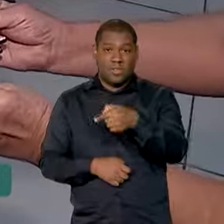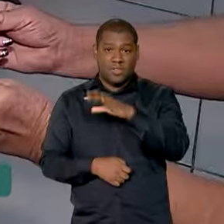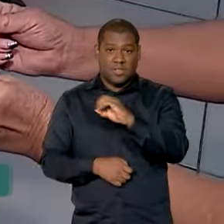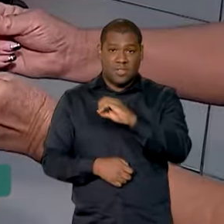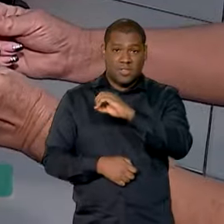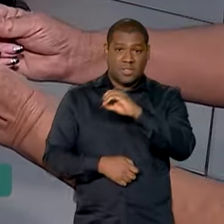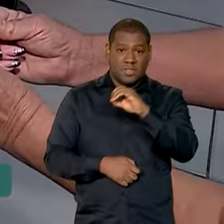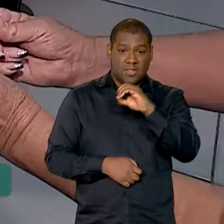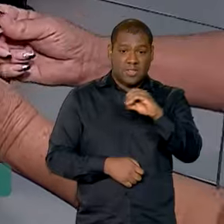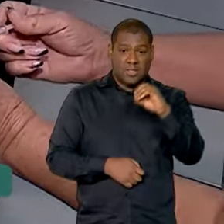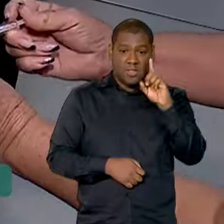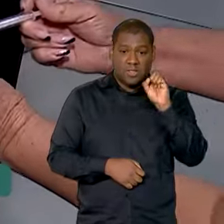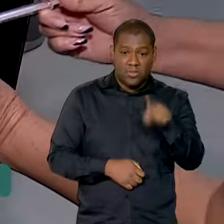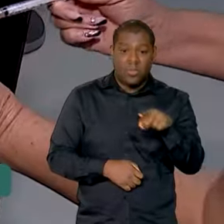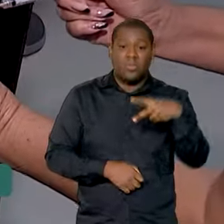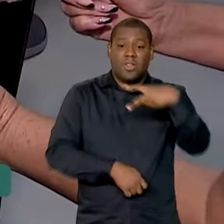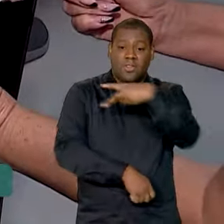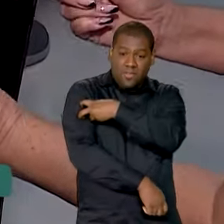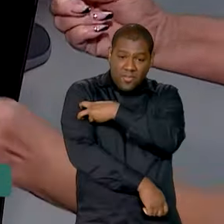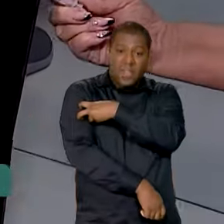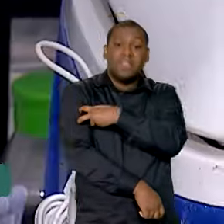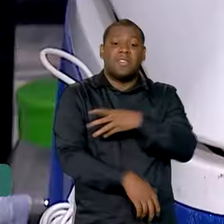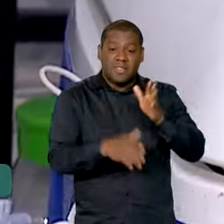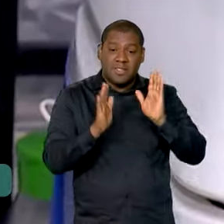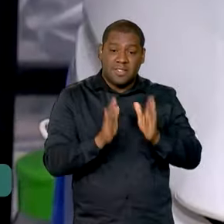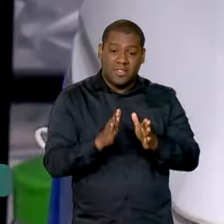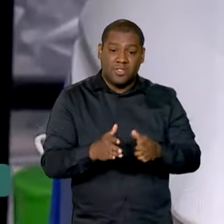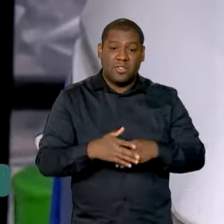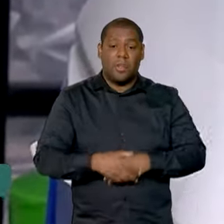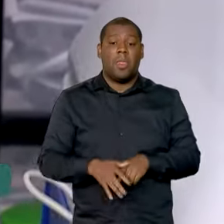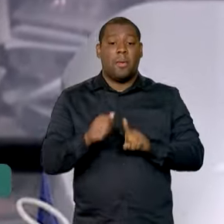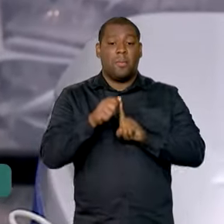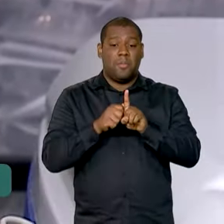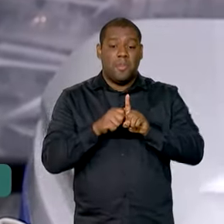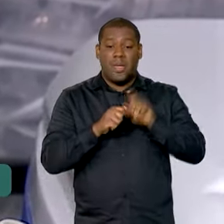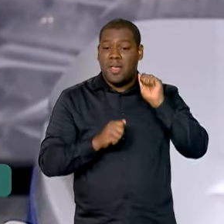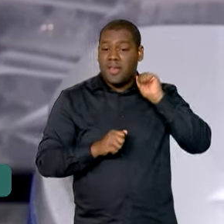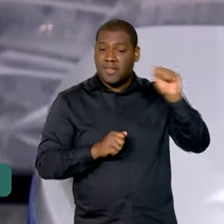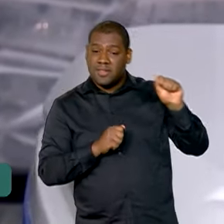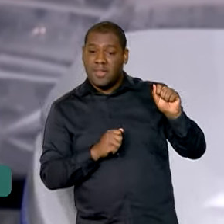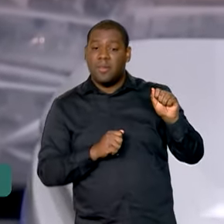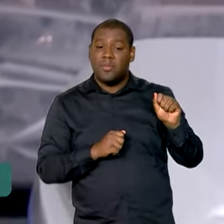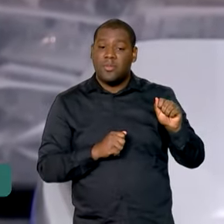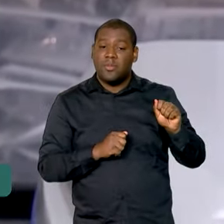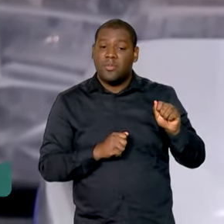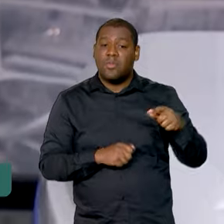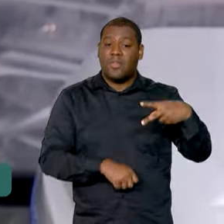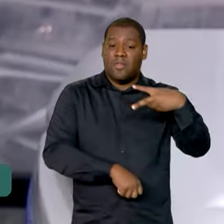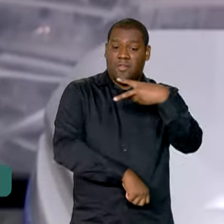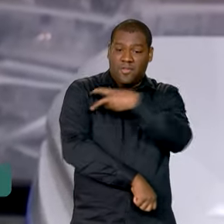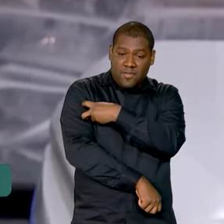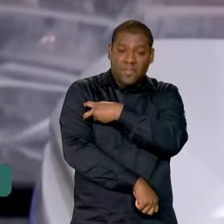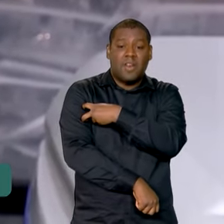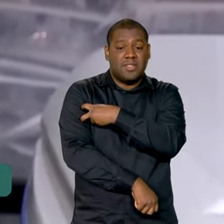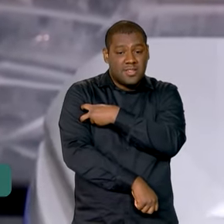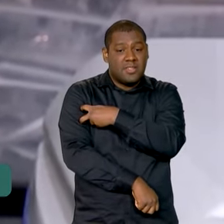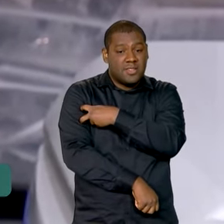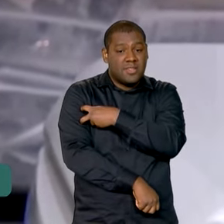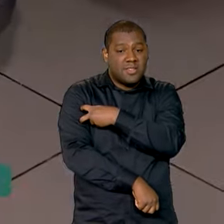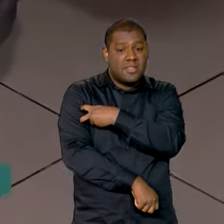doses da vacina contra a dengue já foram distribuídas. Em abril, a terceira remessa do imunizante contemplou